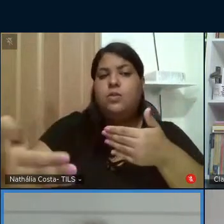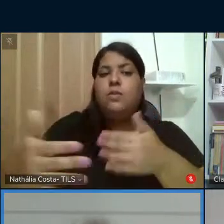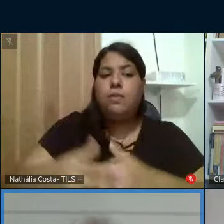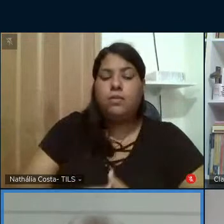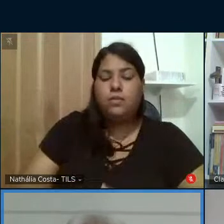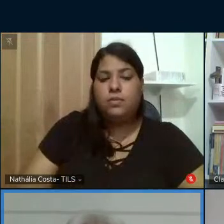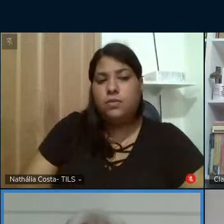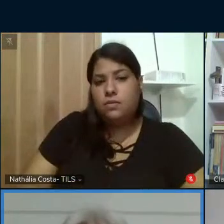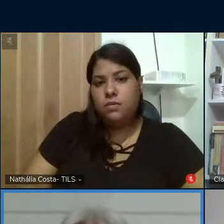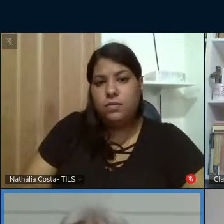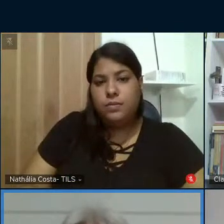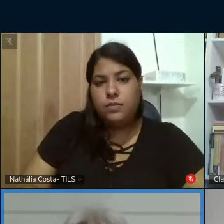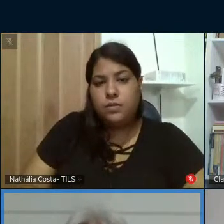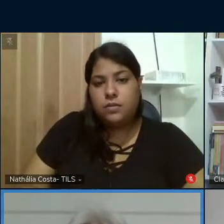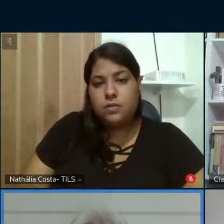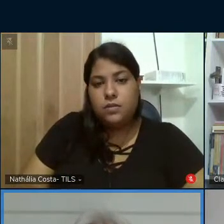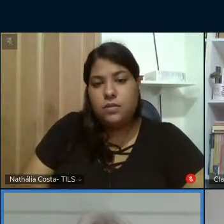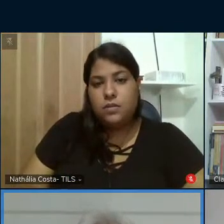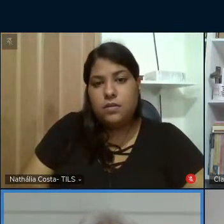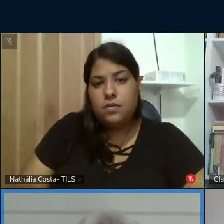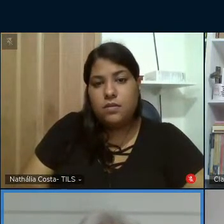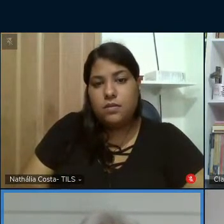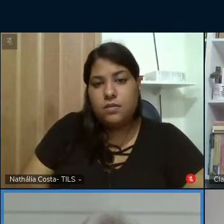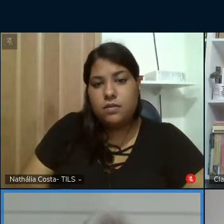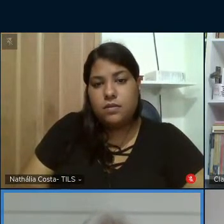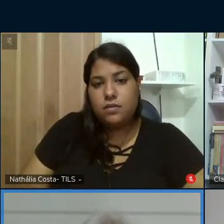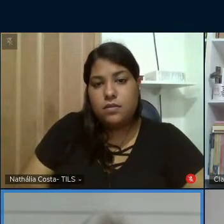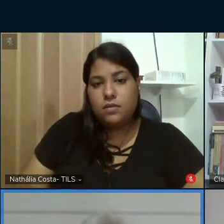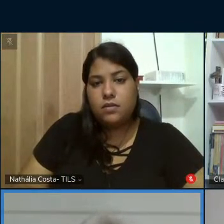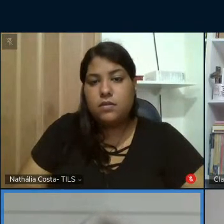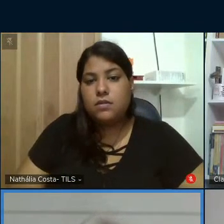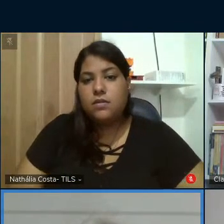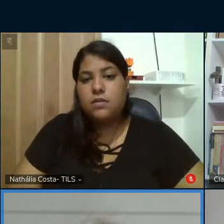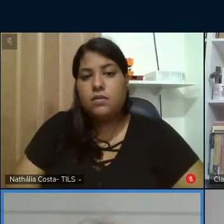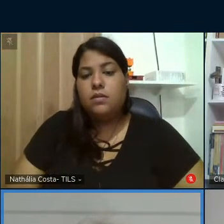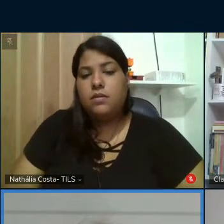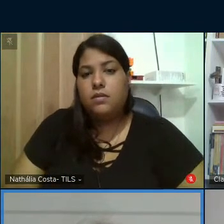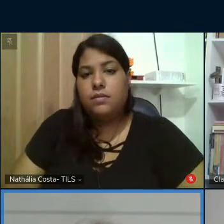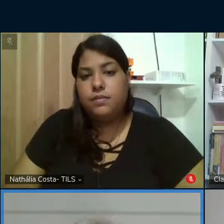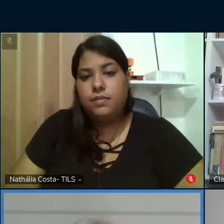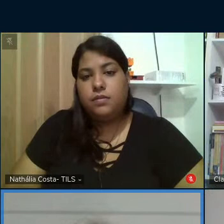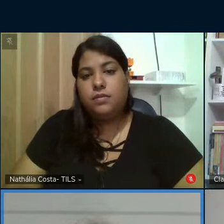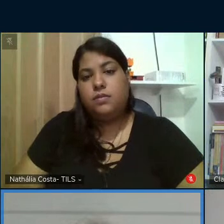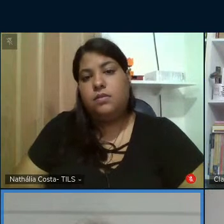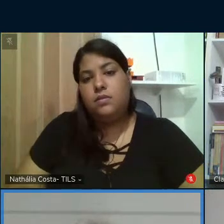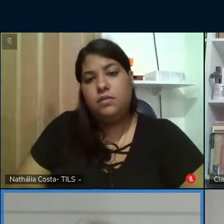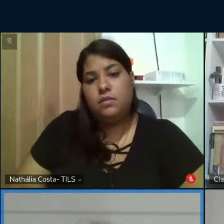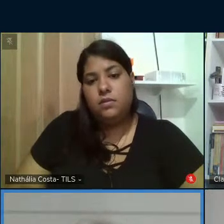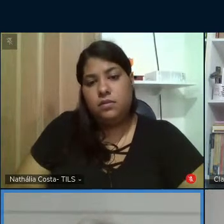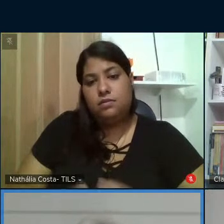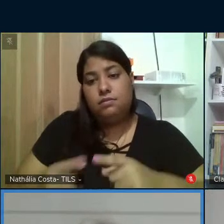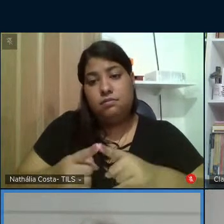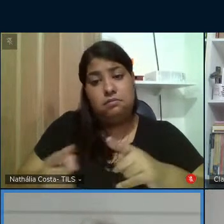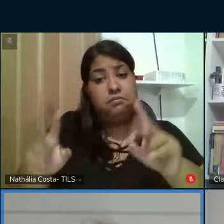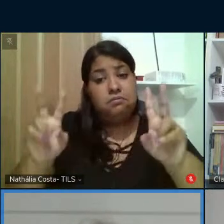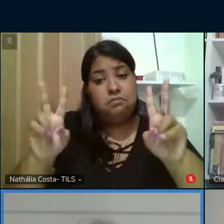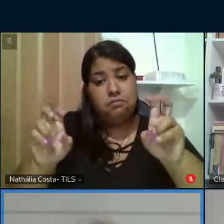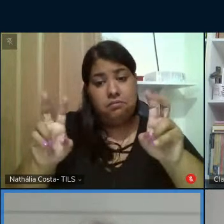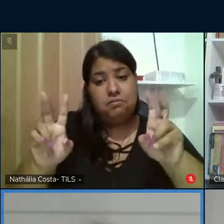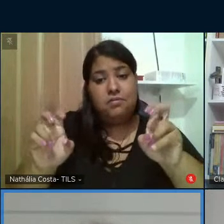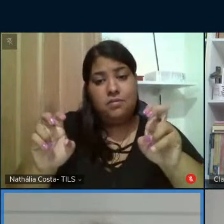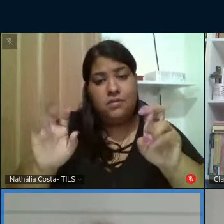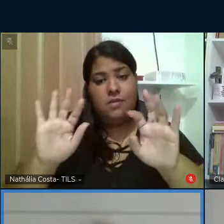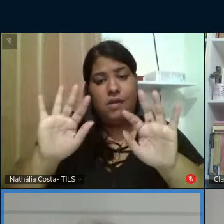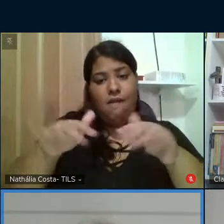pelo que é pelo que diz respeito a esta a esta que nós estamos fechando sob o nome de